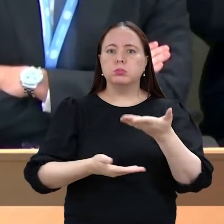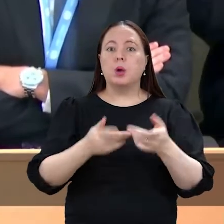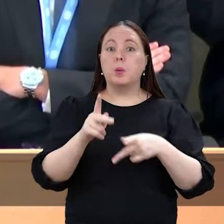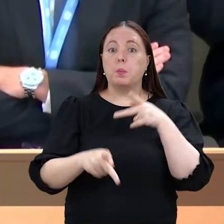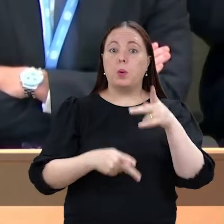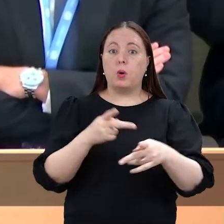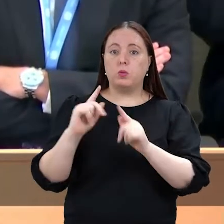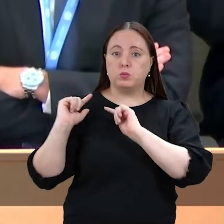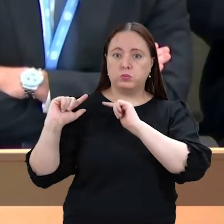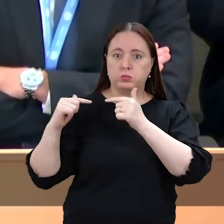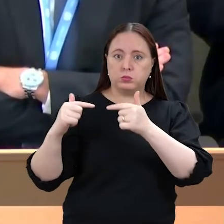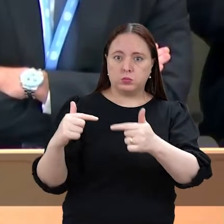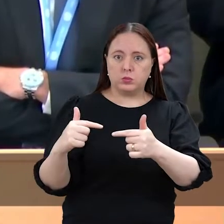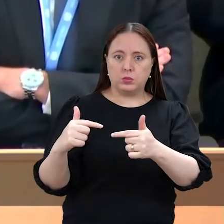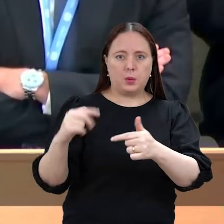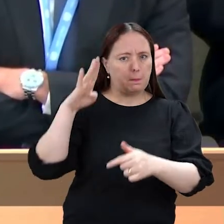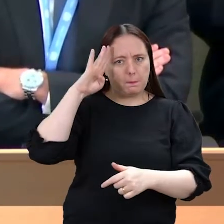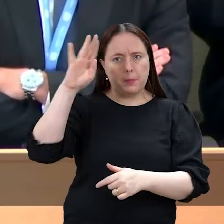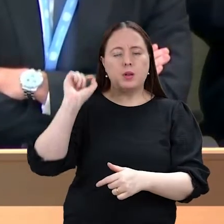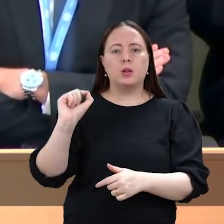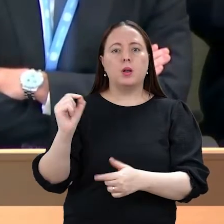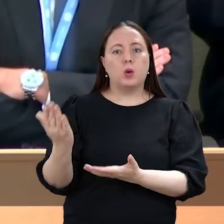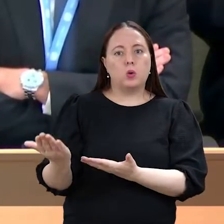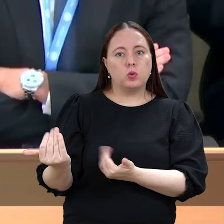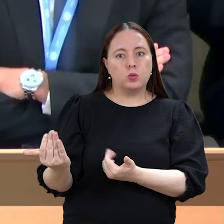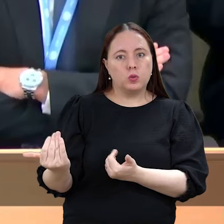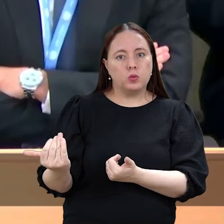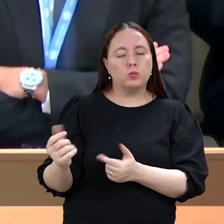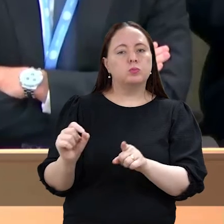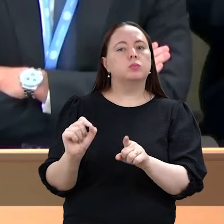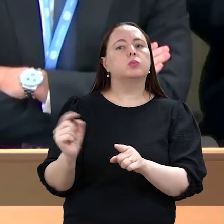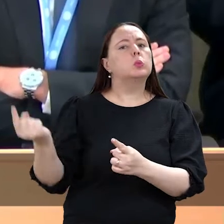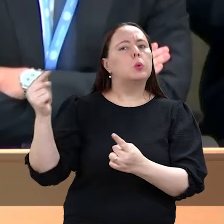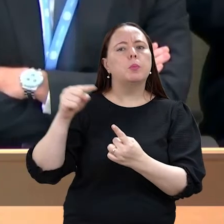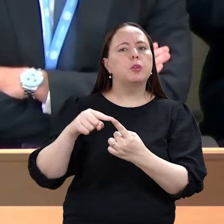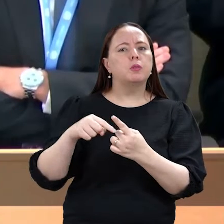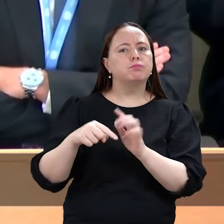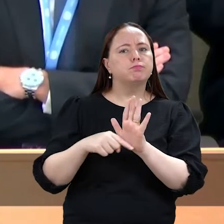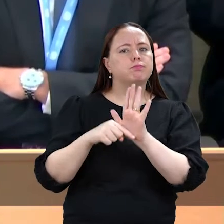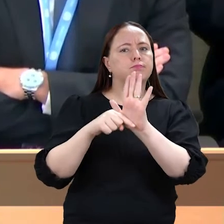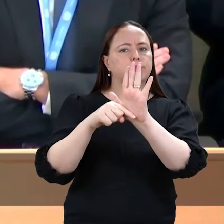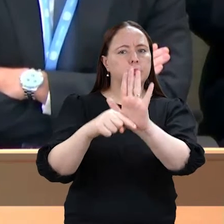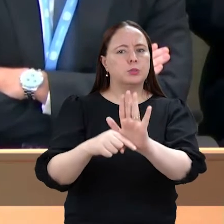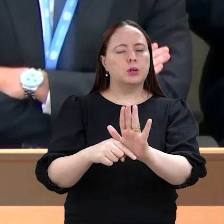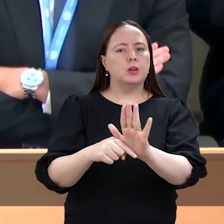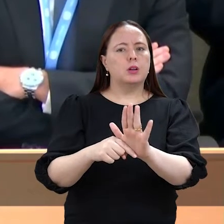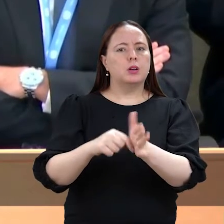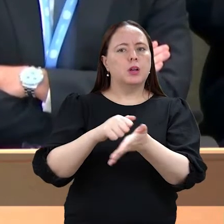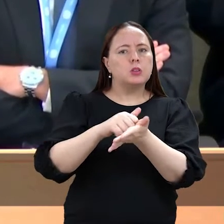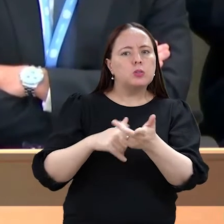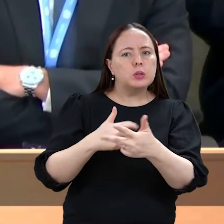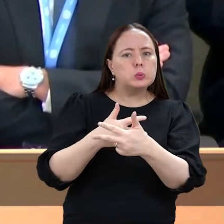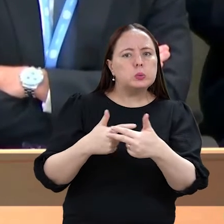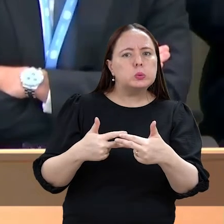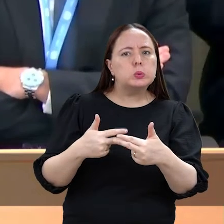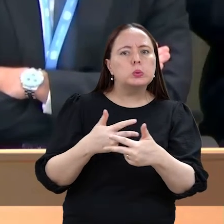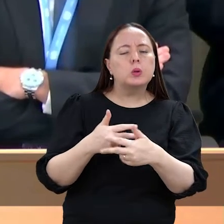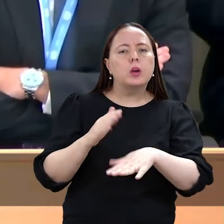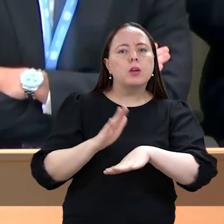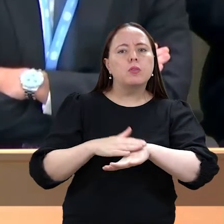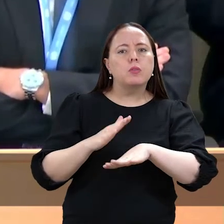para povos tradicionais, especialmente para os jovens, para potencializar atividades já historicamente